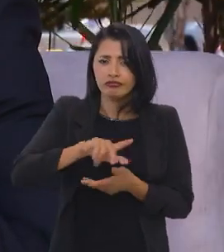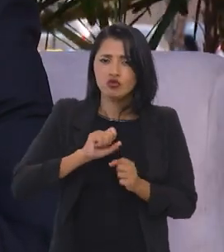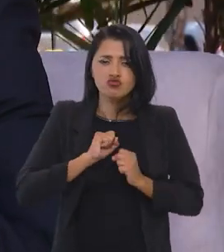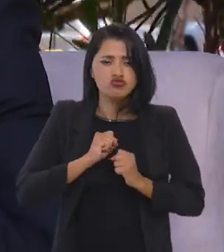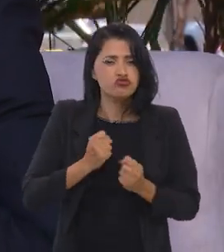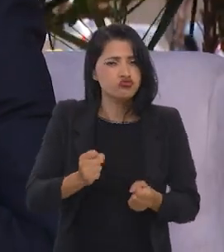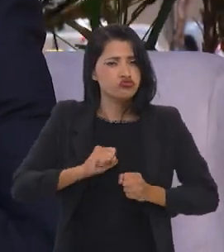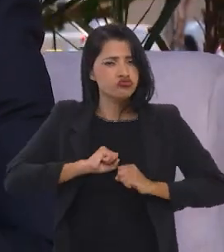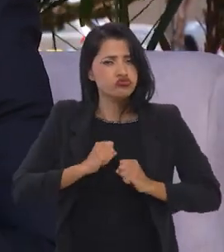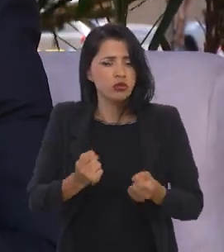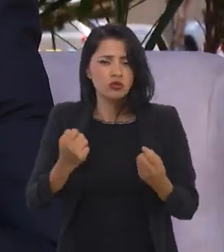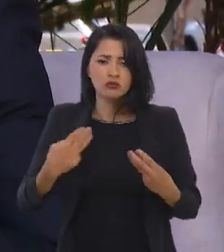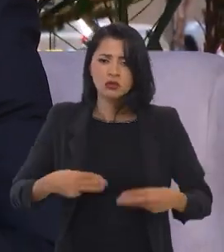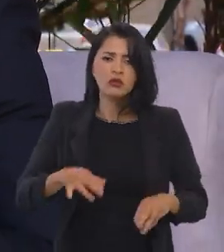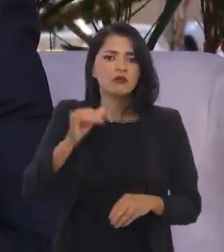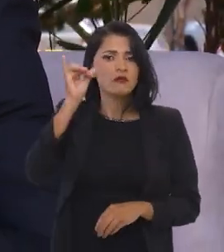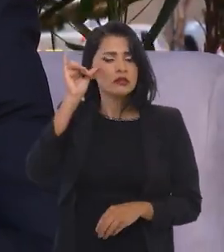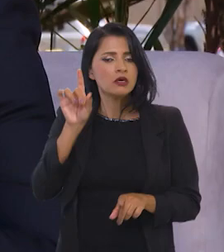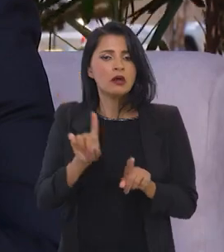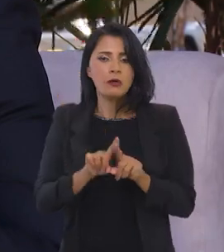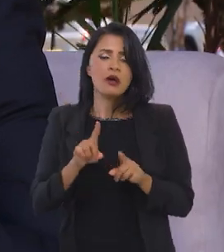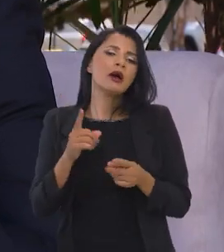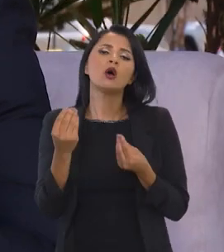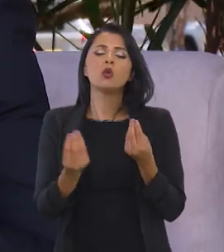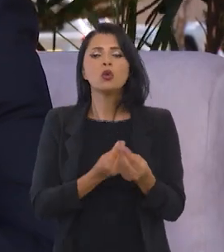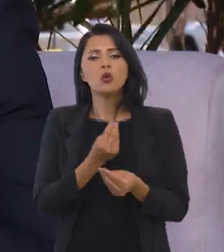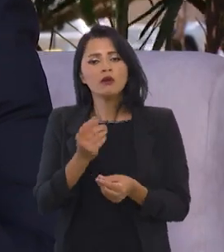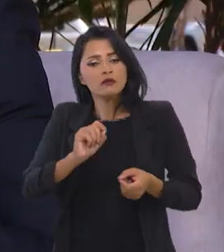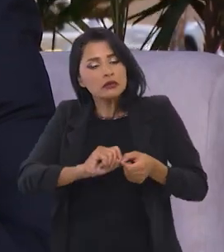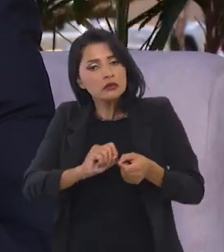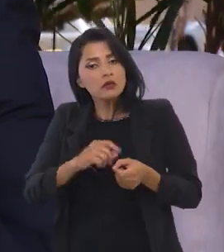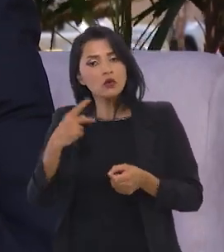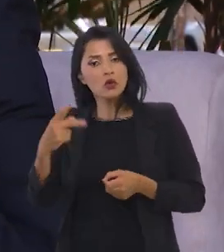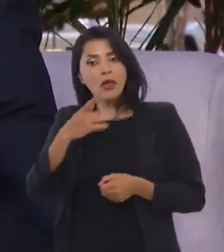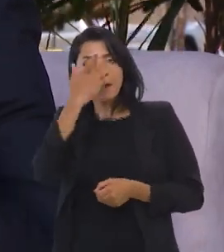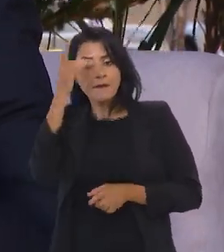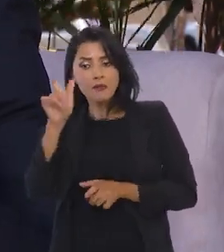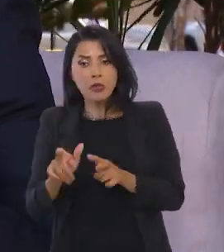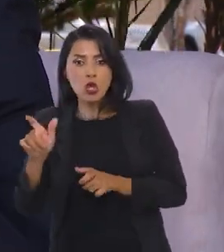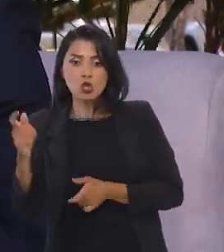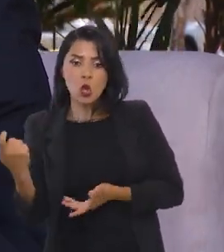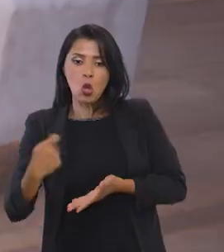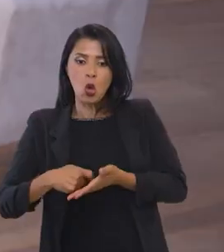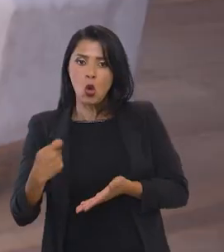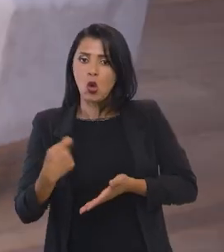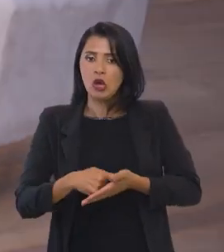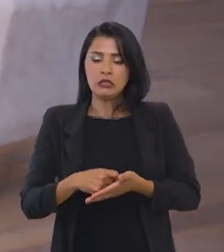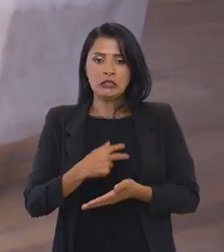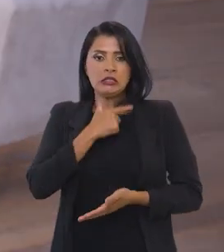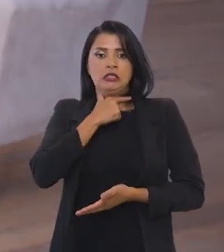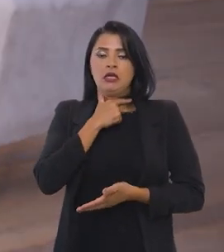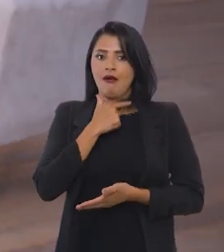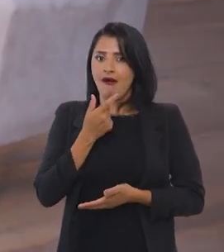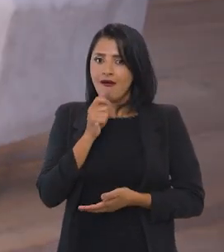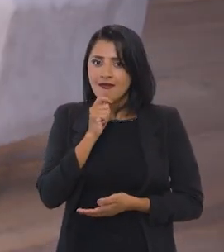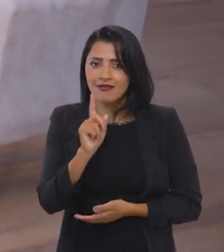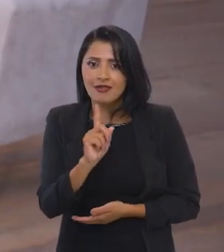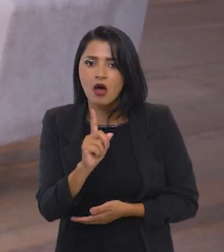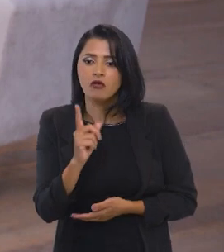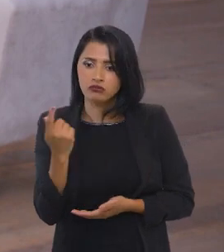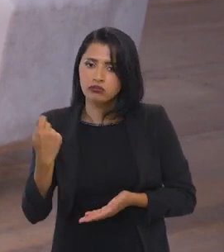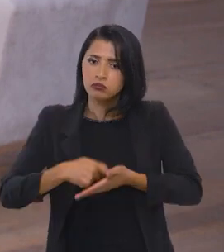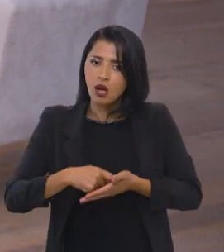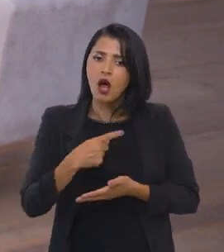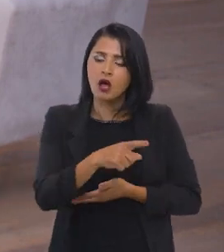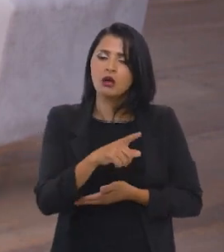existem muitos esforços do Ministério da Fazenda para, justamente, fazer com que os contribuintes, que não estão em dia, fiquem em dia